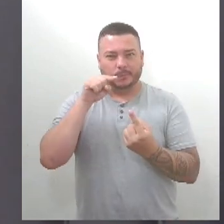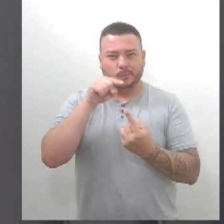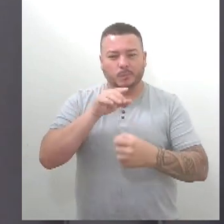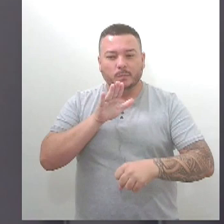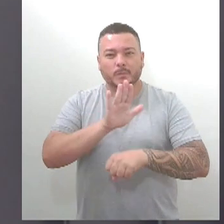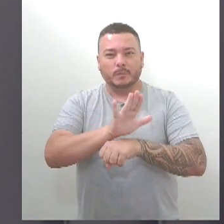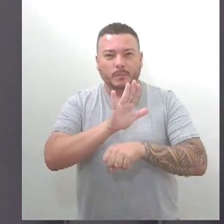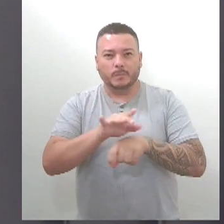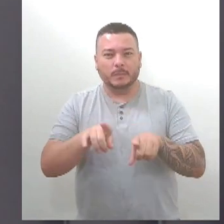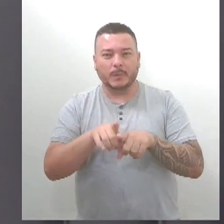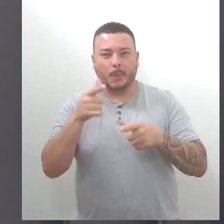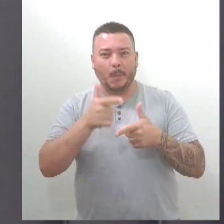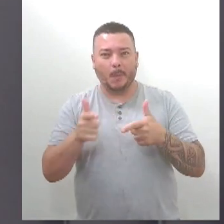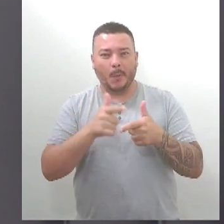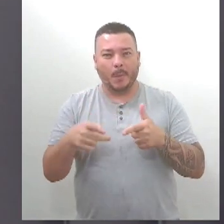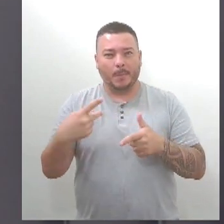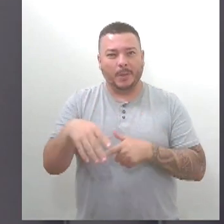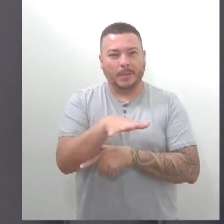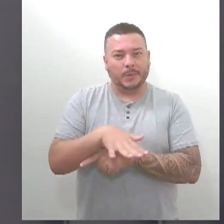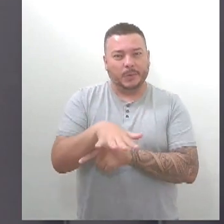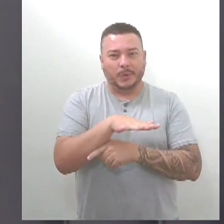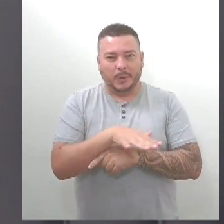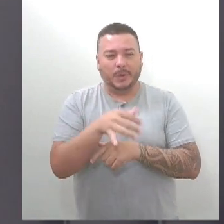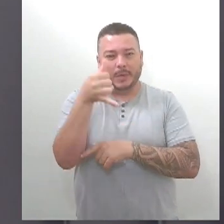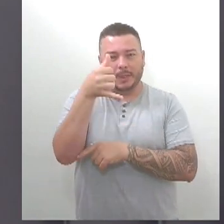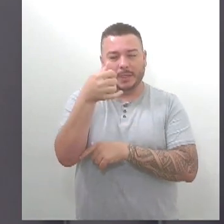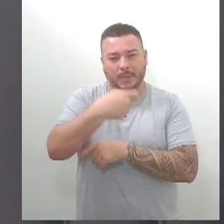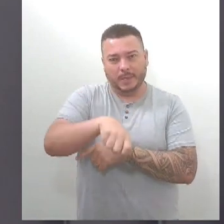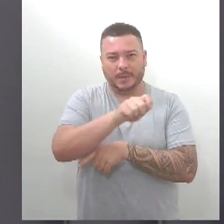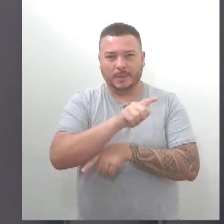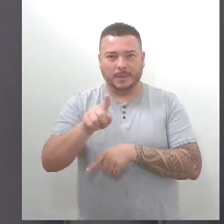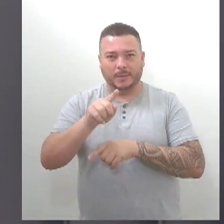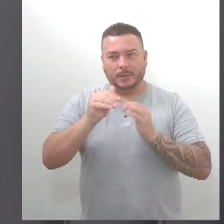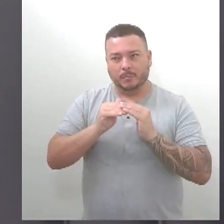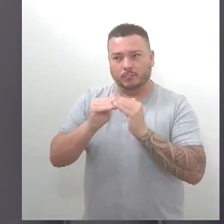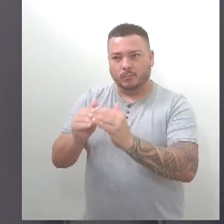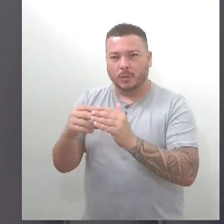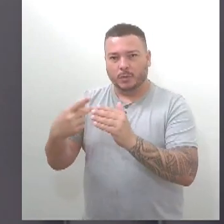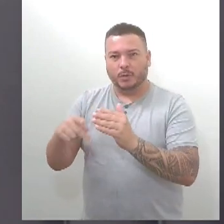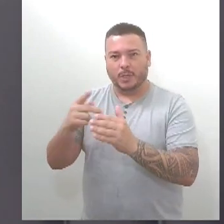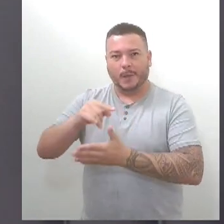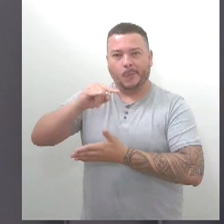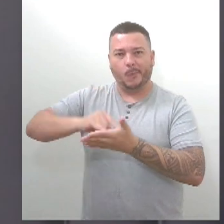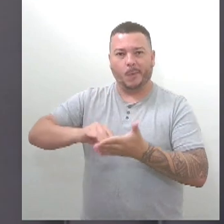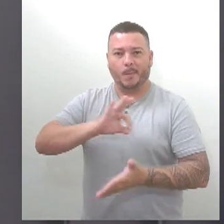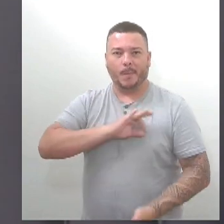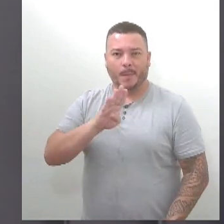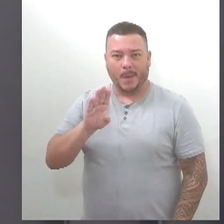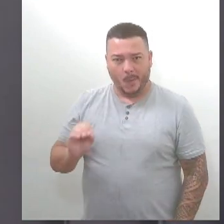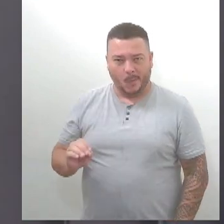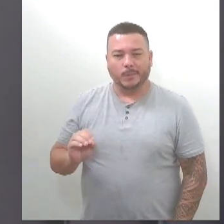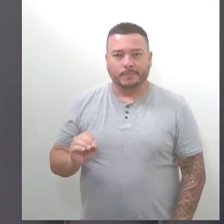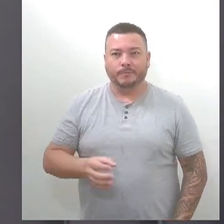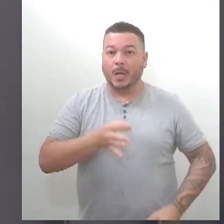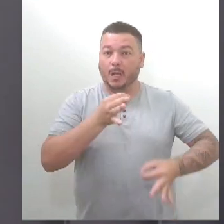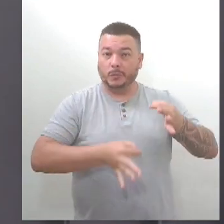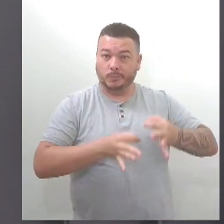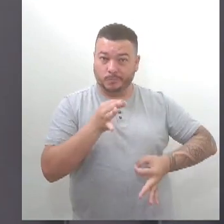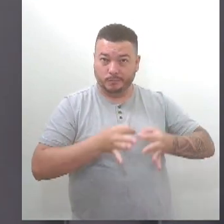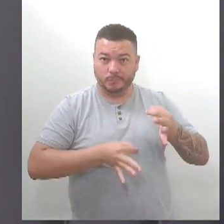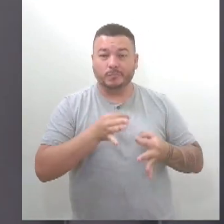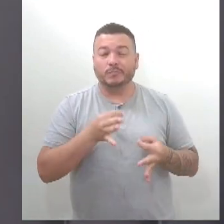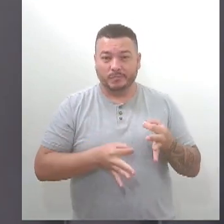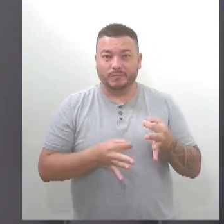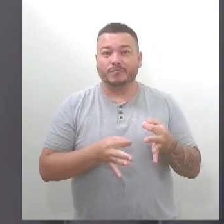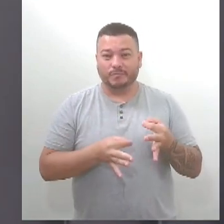pela mediação e sem a necessidade de encaminhamento das ocorrências de forma criminal à justiça, o projeto Acorde já